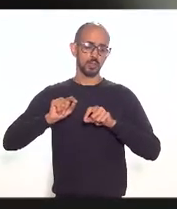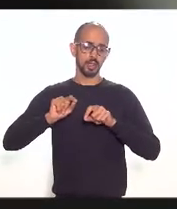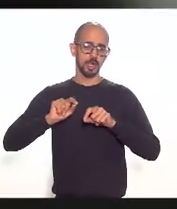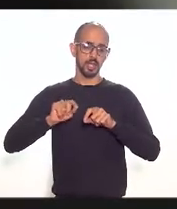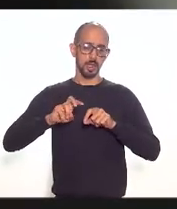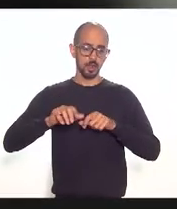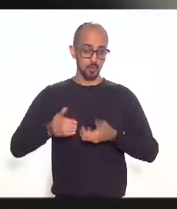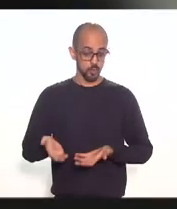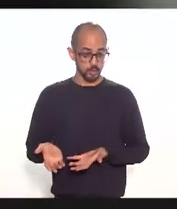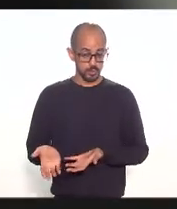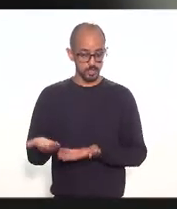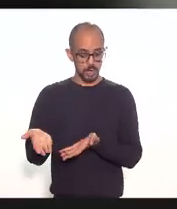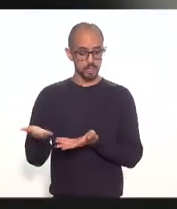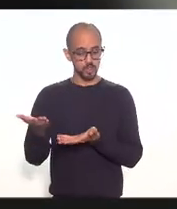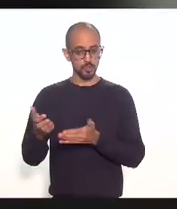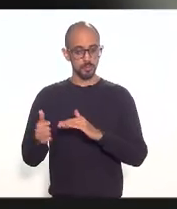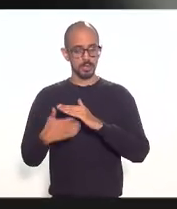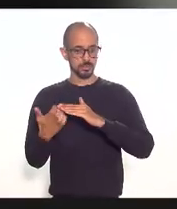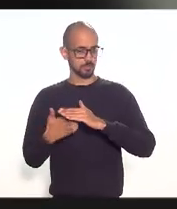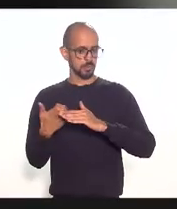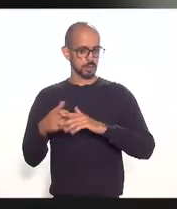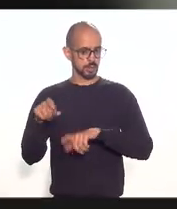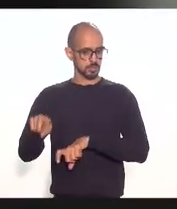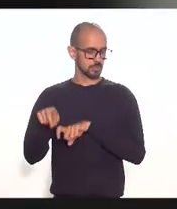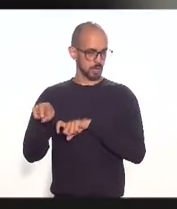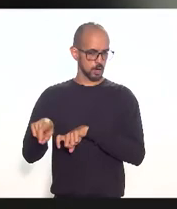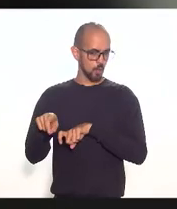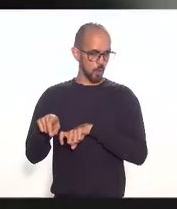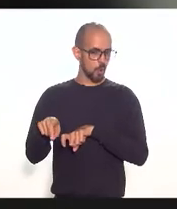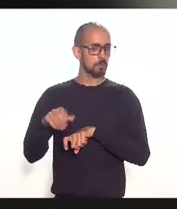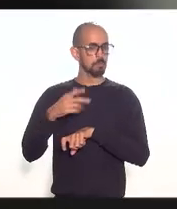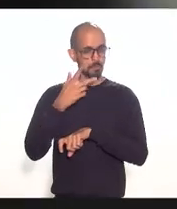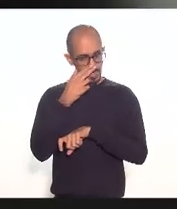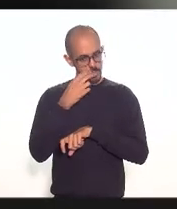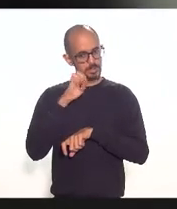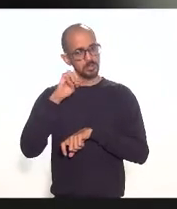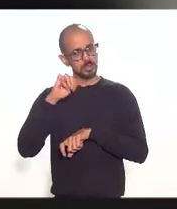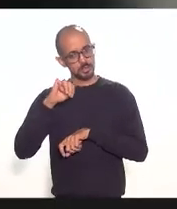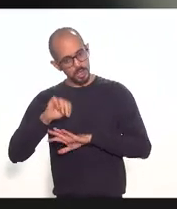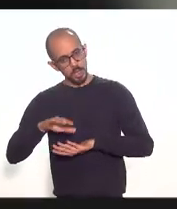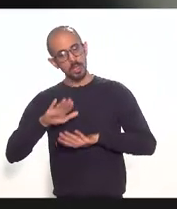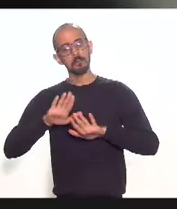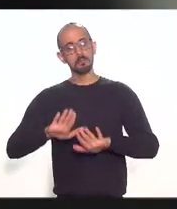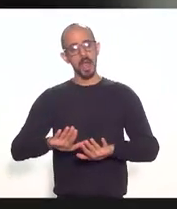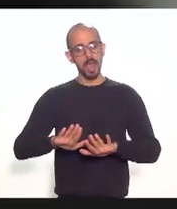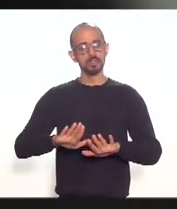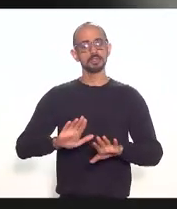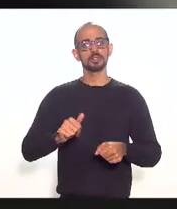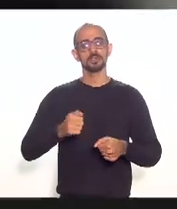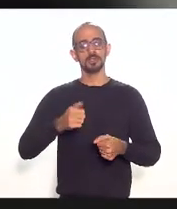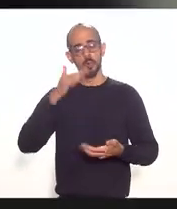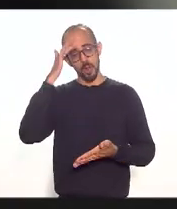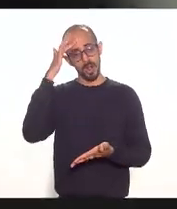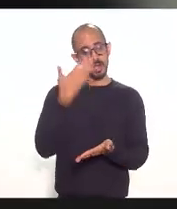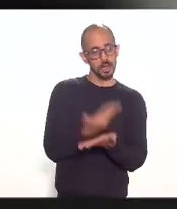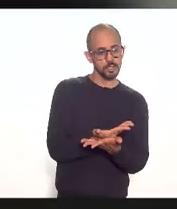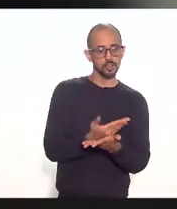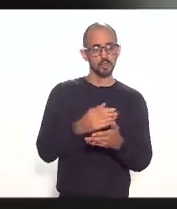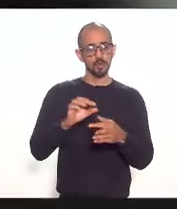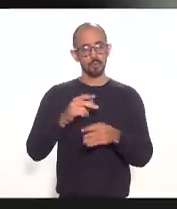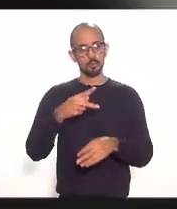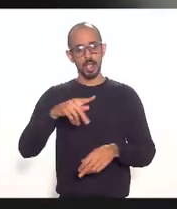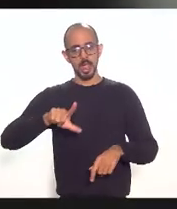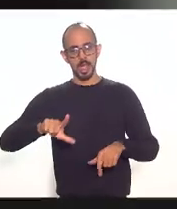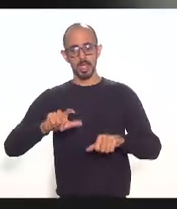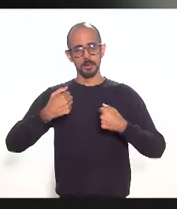interior a meu ver parece que sim mas acredito que o projeto de lei precisa